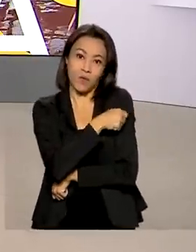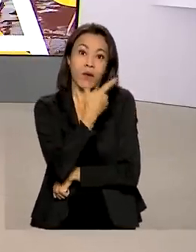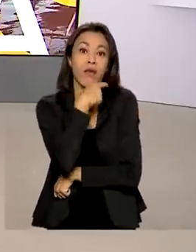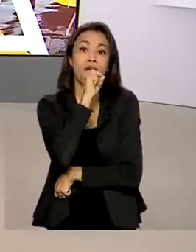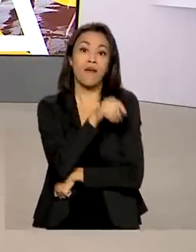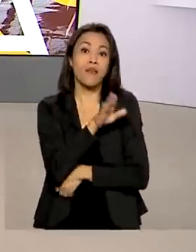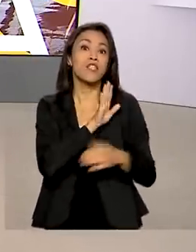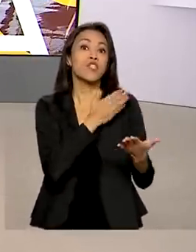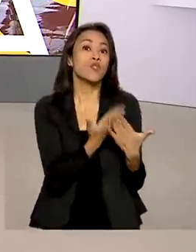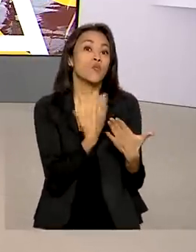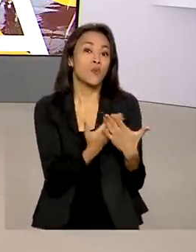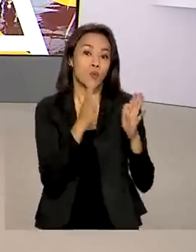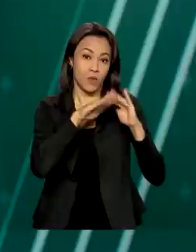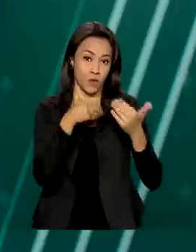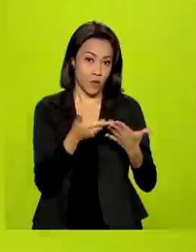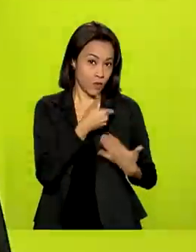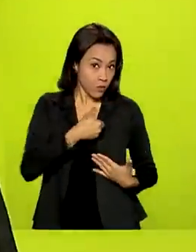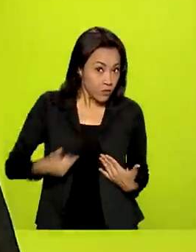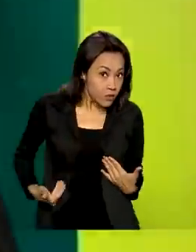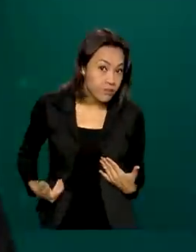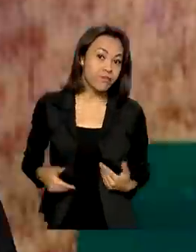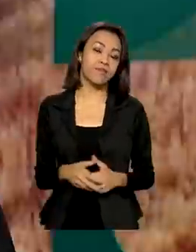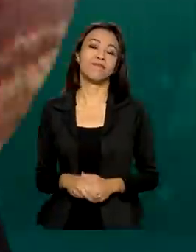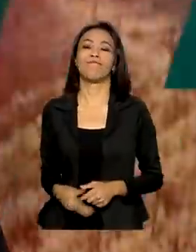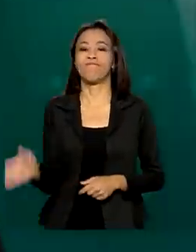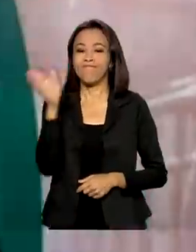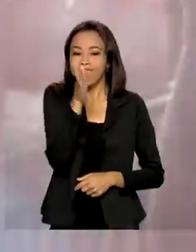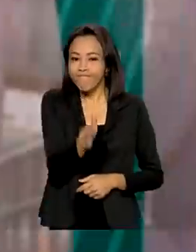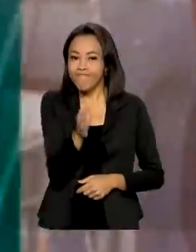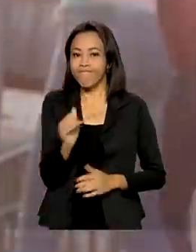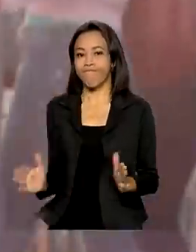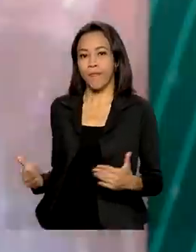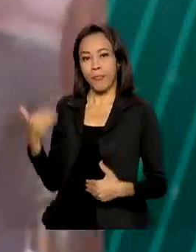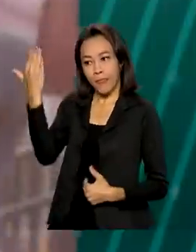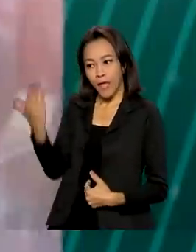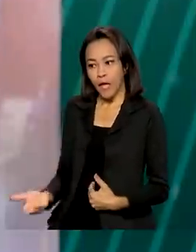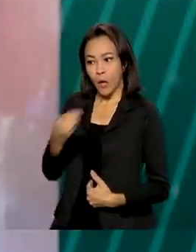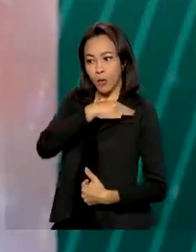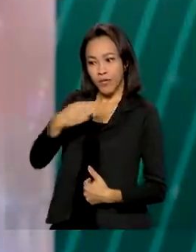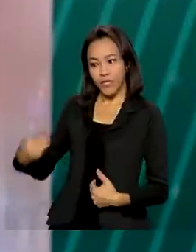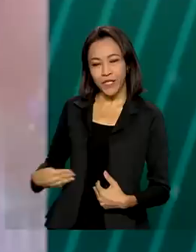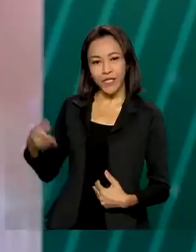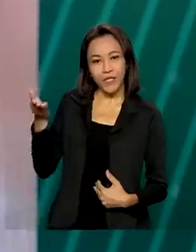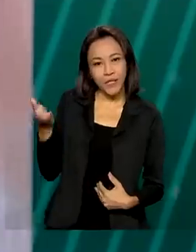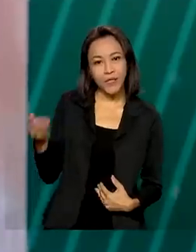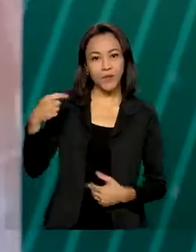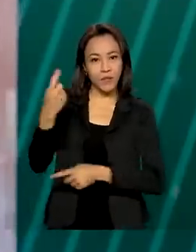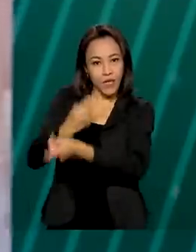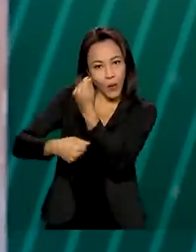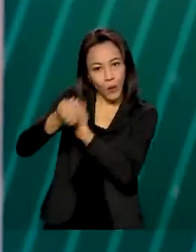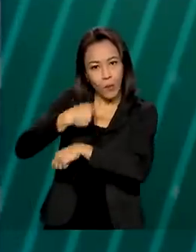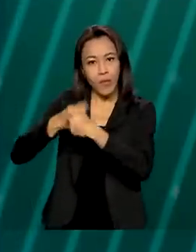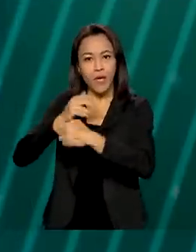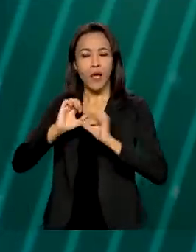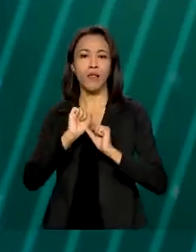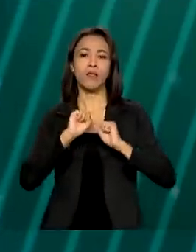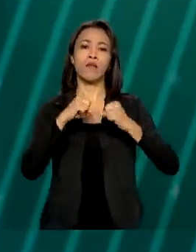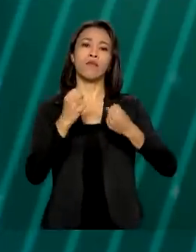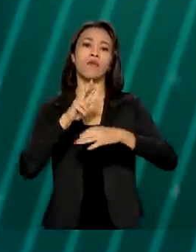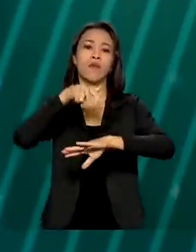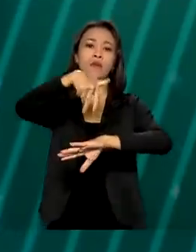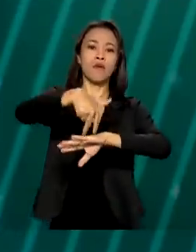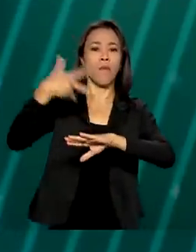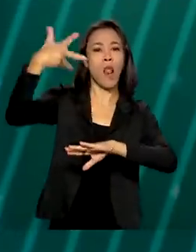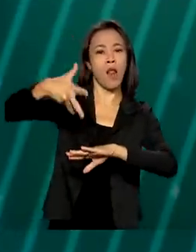frequentaram escola pública. O ministro da Economia defendeu em Davos, na Suíça, durante o painel do Fórum Econômico Mundial,